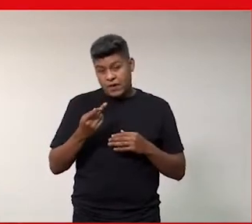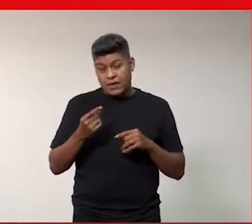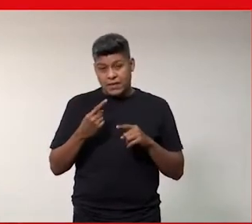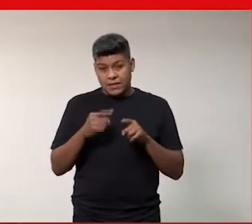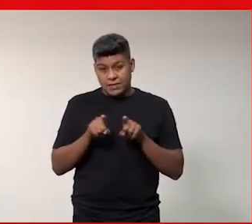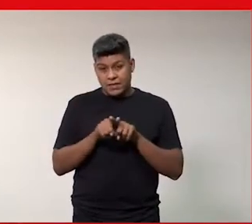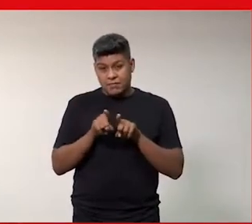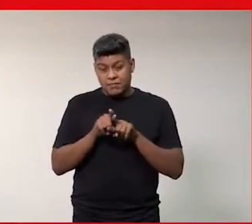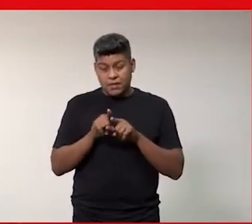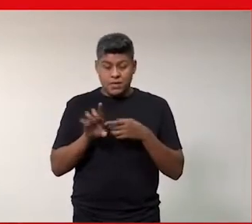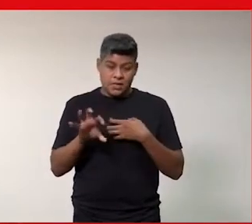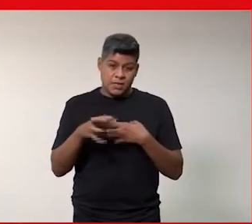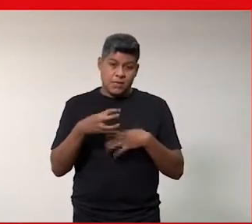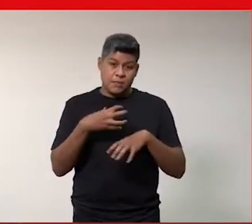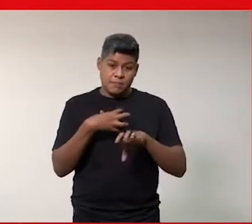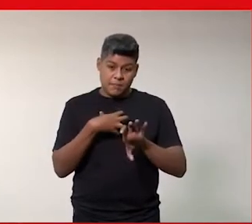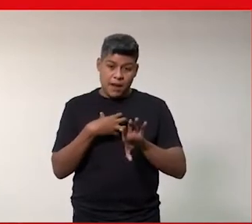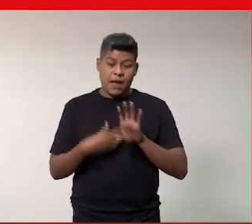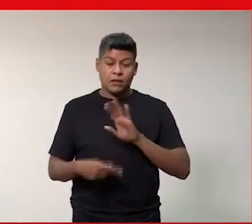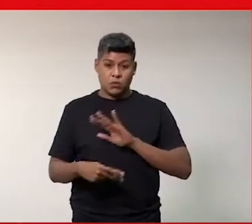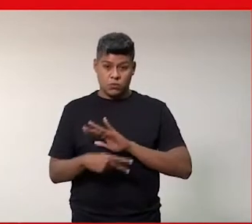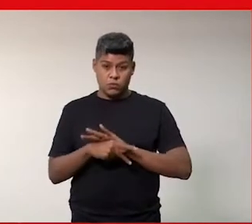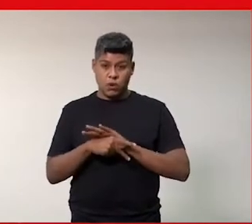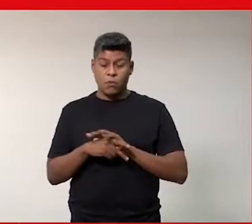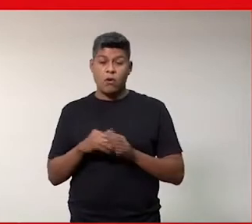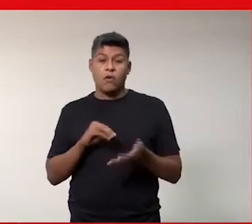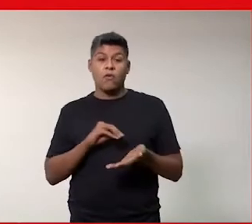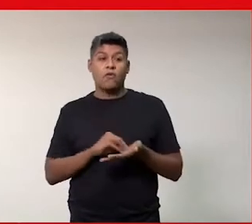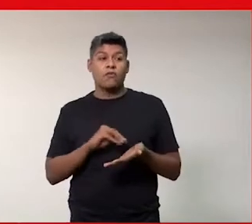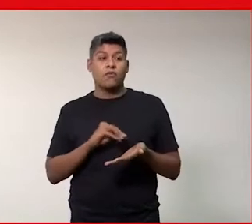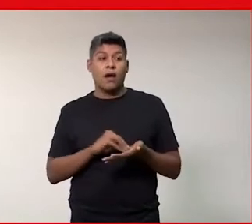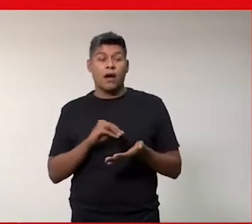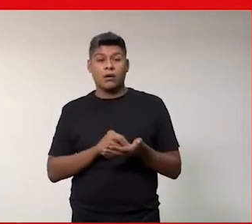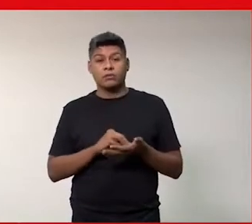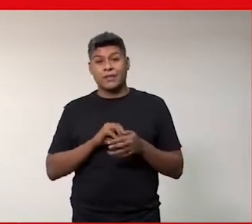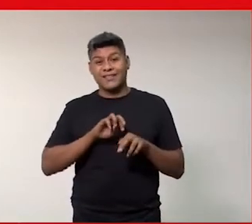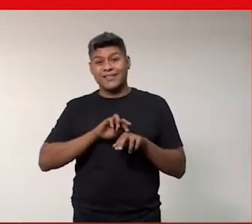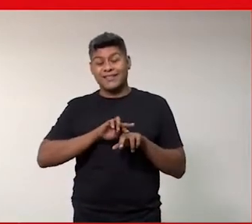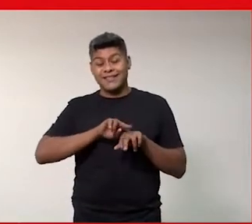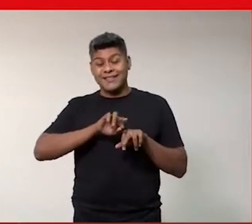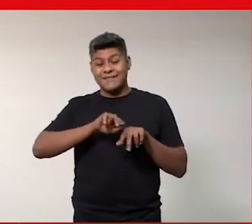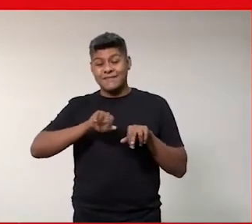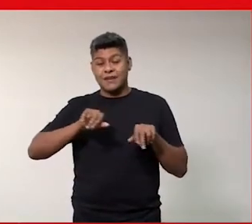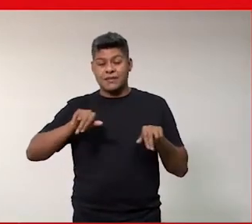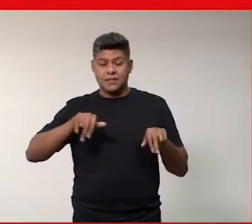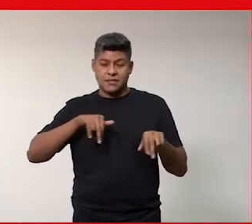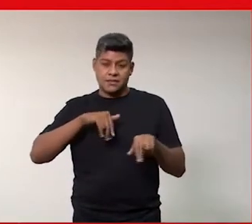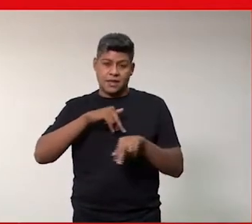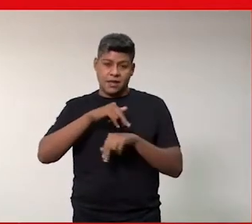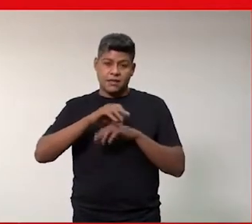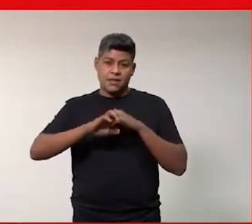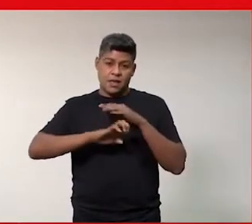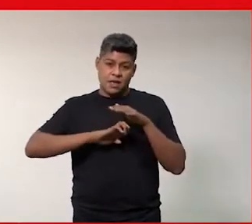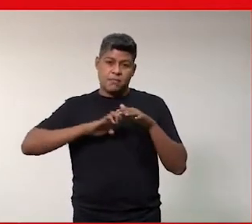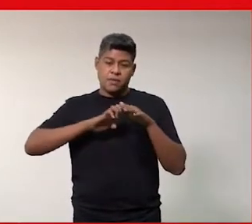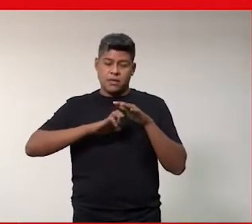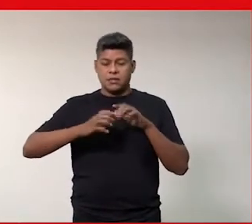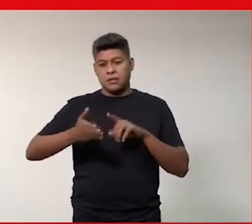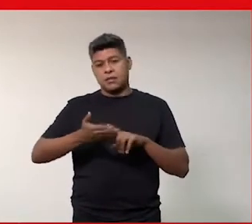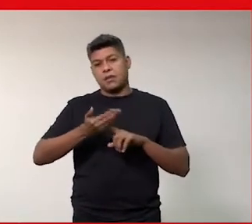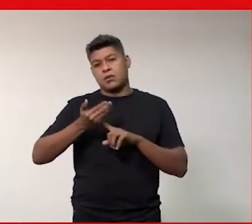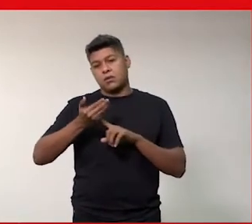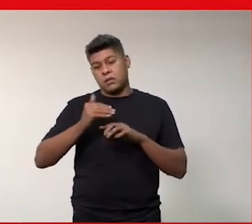do impacto da falta de diversidade nas empresas de tecnologia.